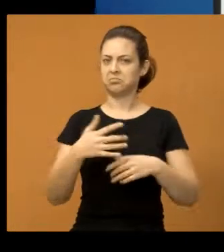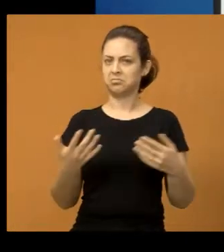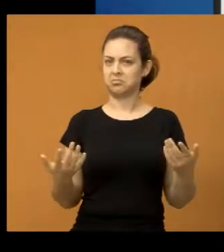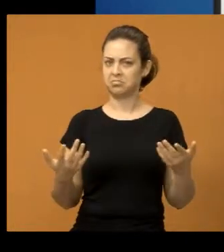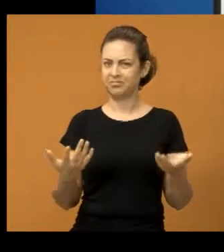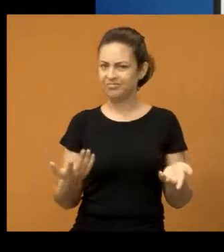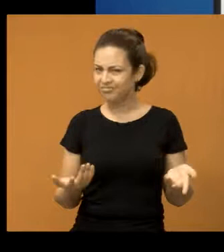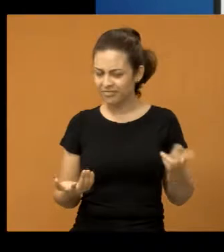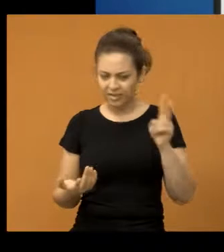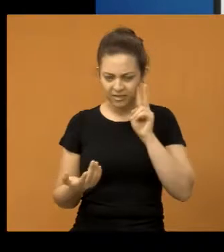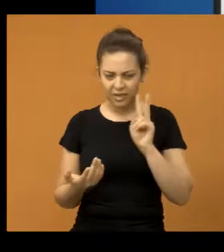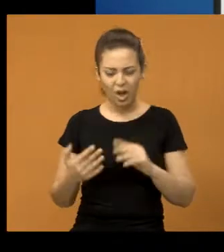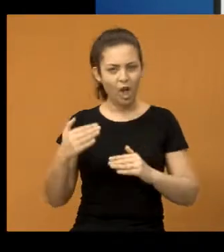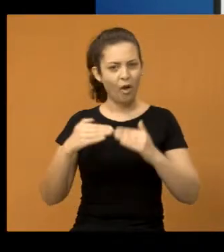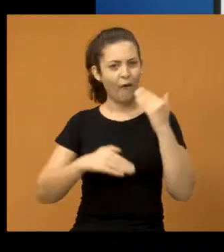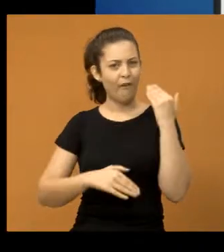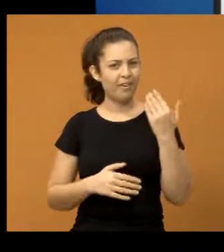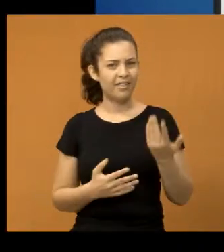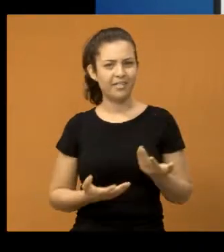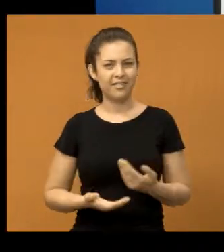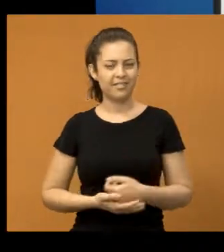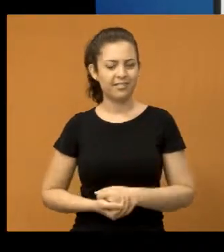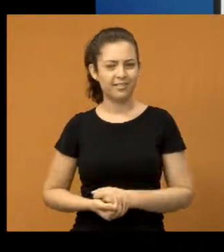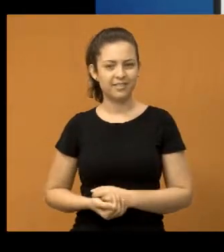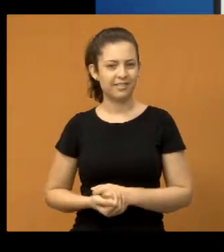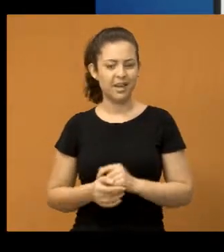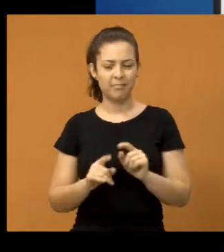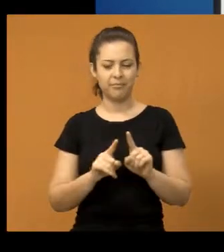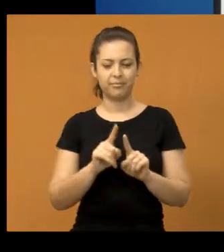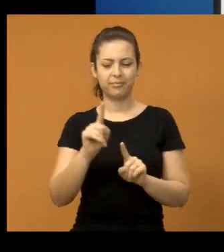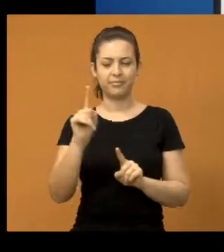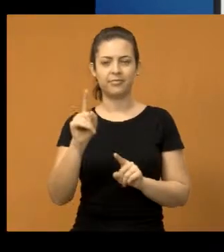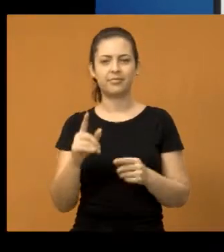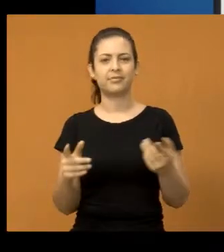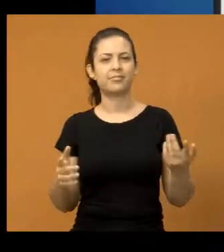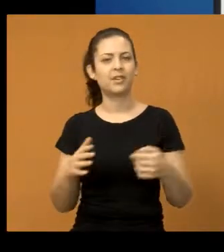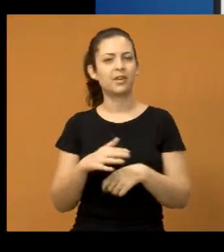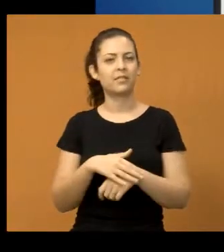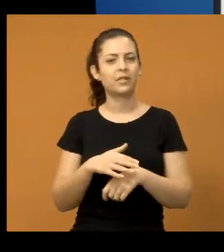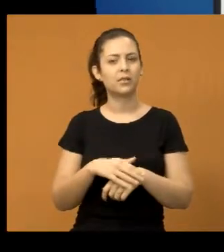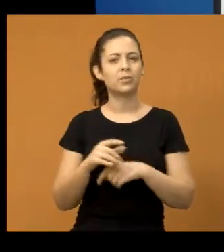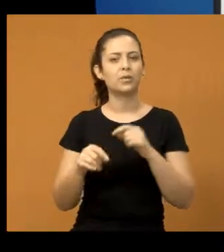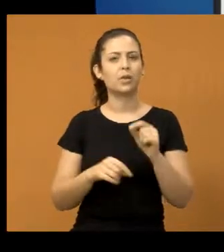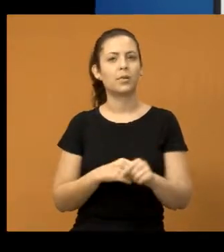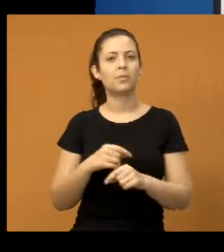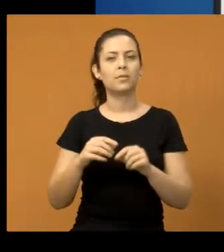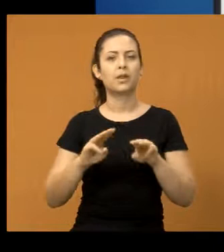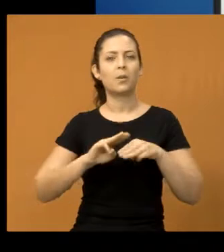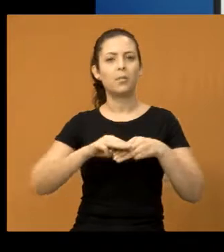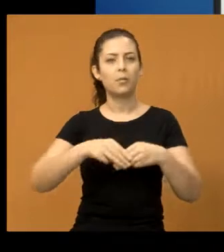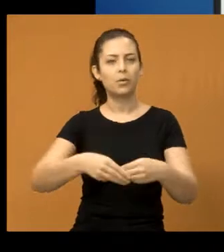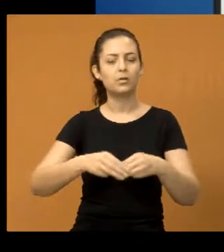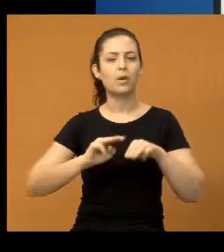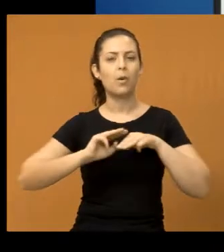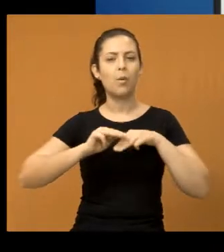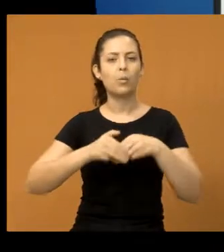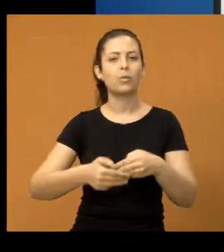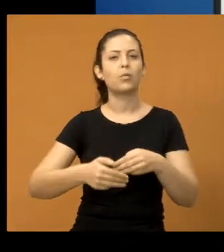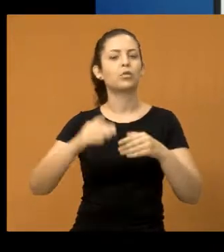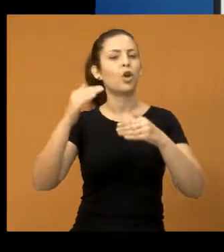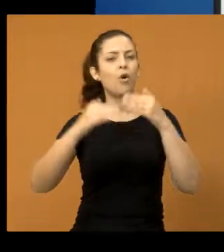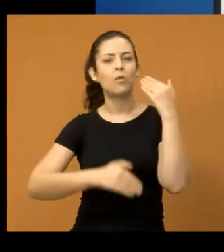nós, nós vereadores aqui, não concordamos com esse aumento absurdo. Fizemos até uma moção de repúdio, vereador,